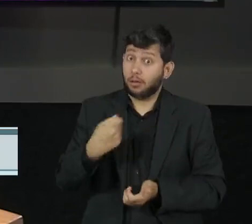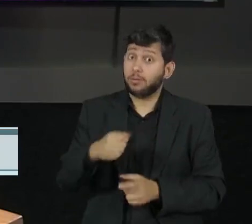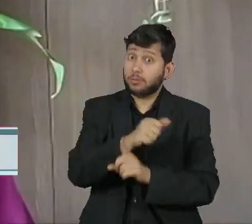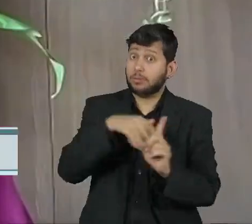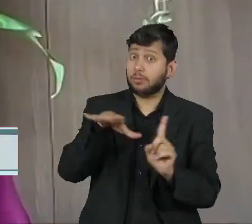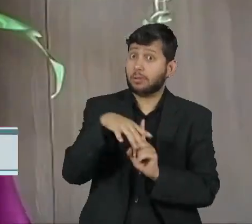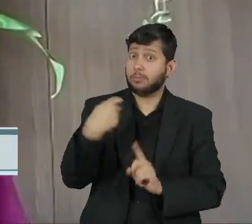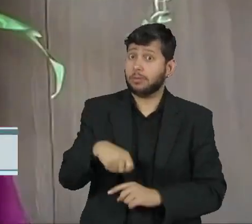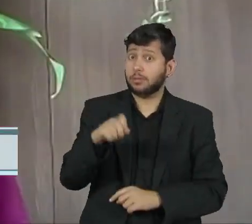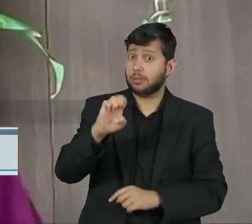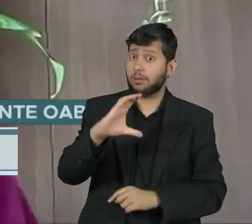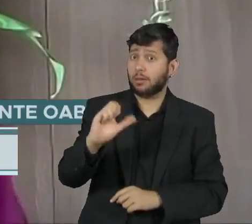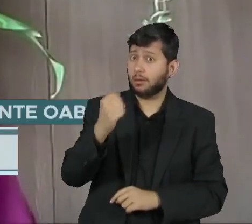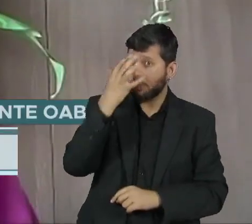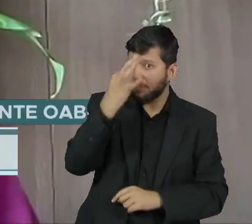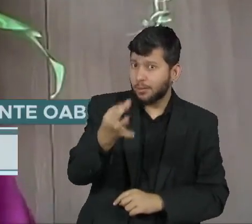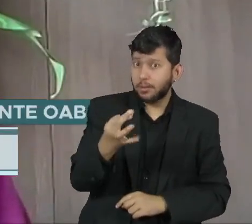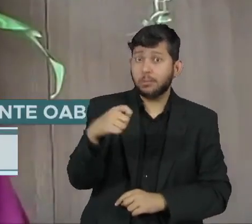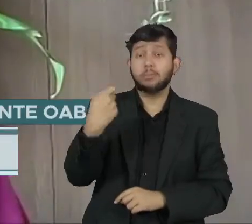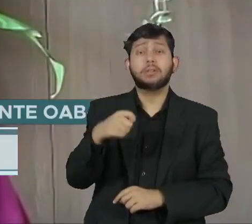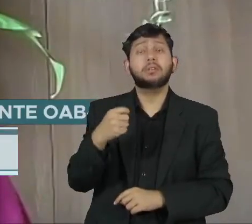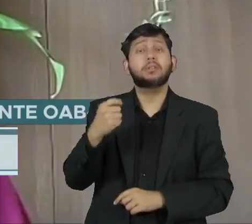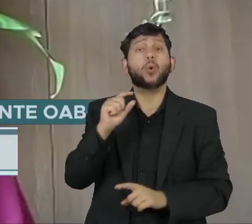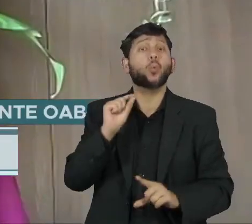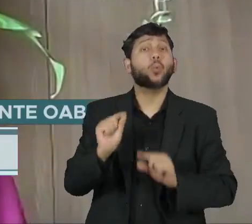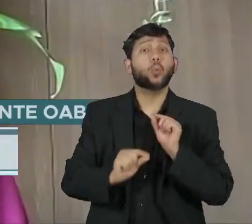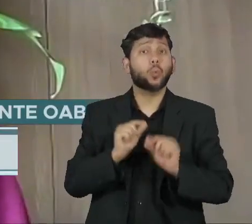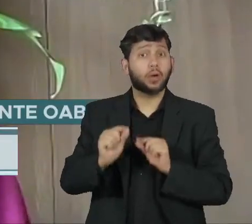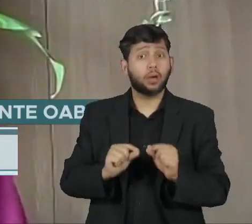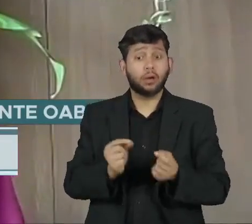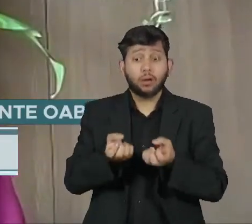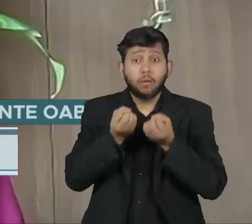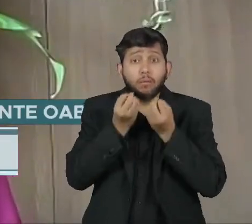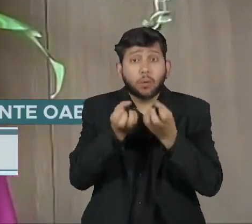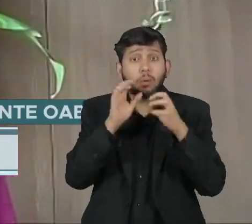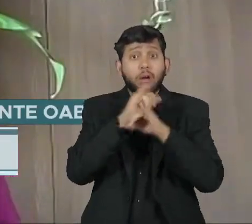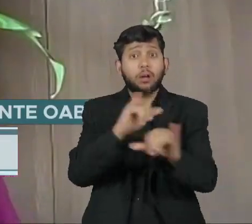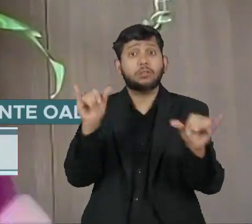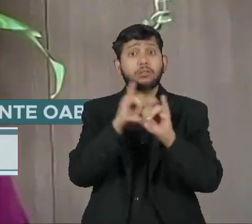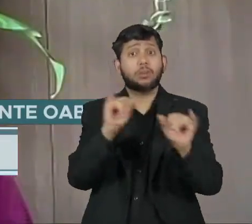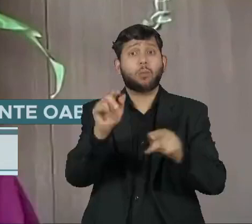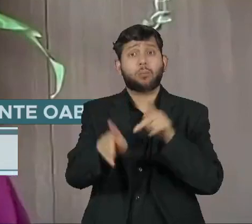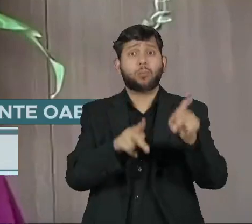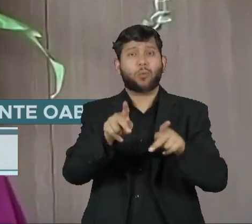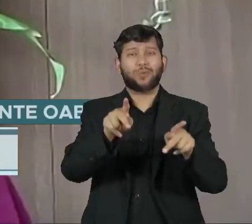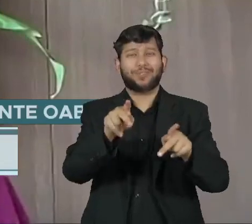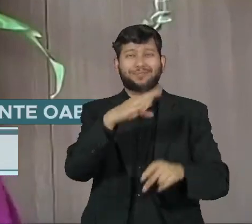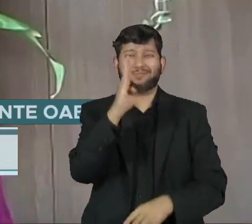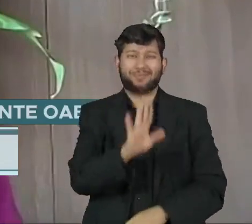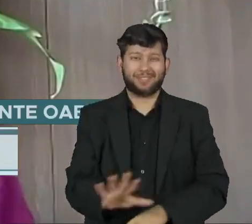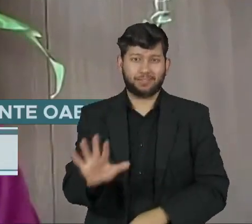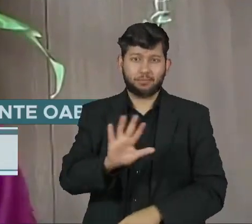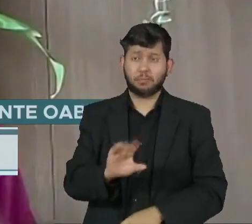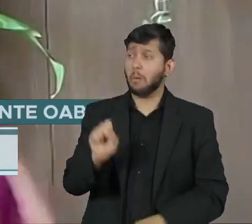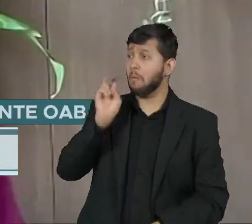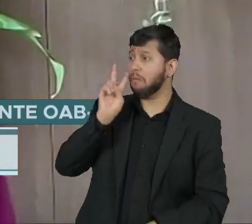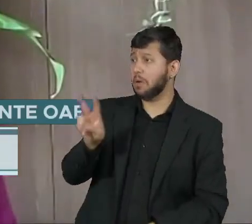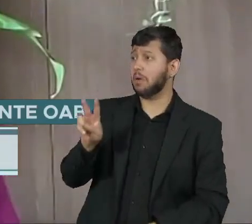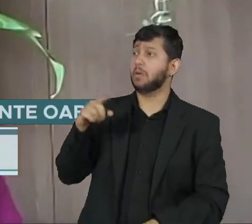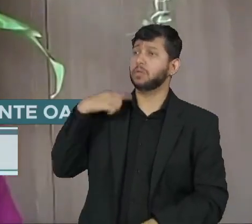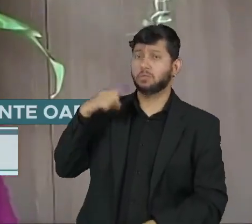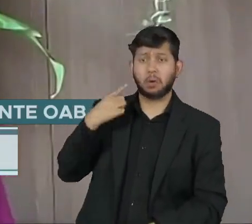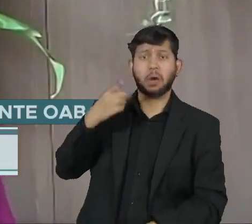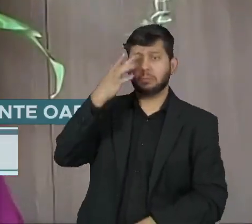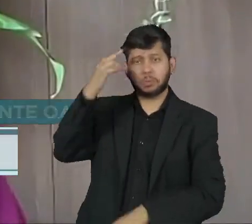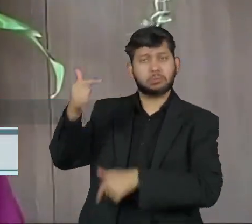a sociedade, é necessário investir, por exemplo, em formação. Então, mesmo se nós olhamos para os advogados e para os